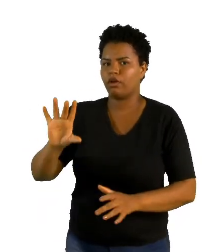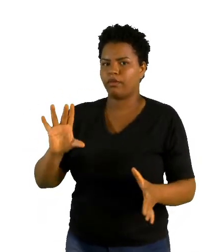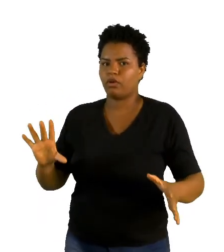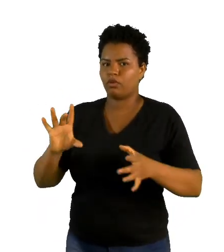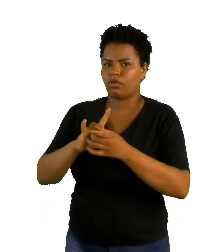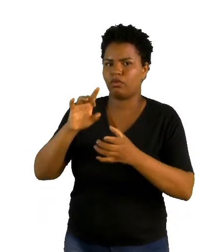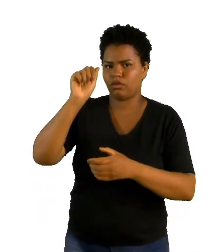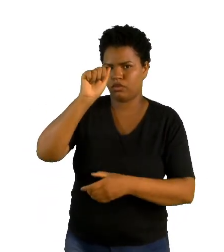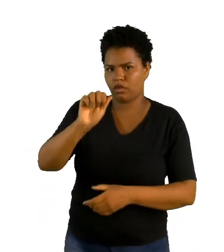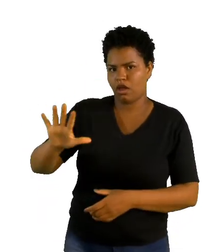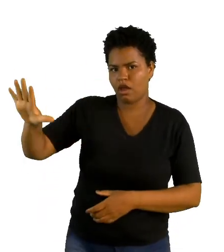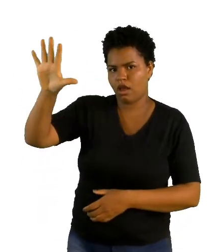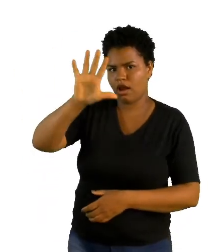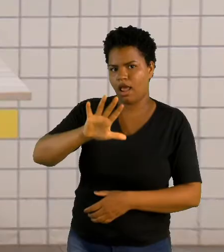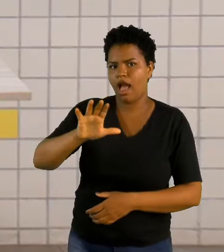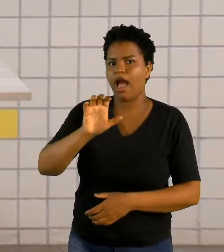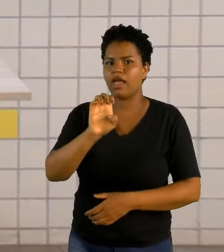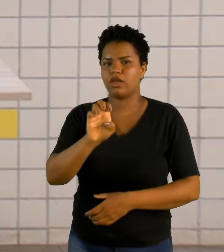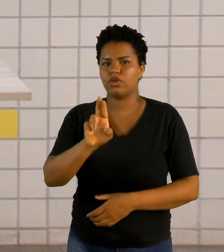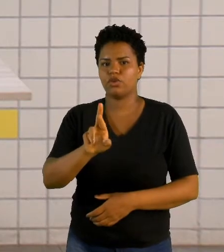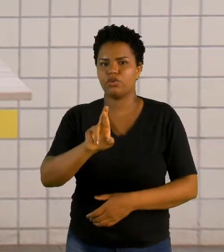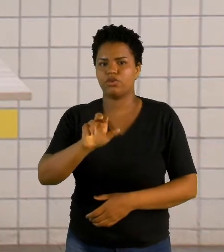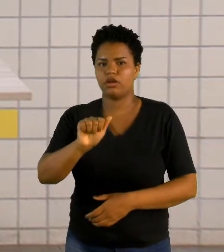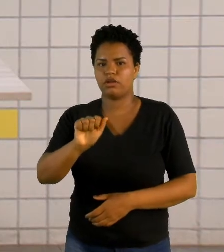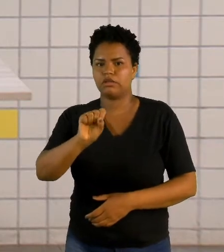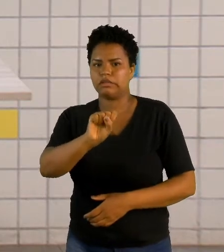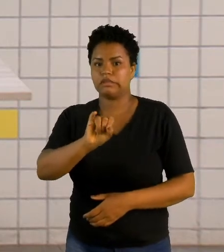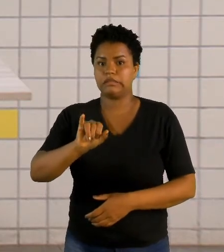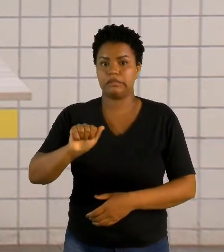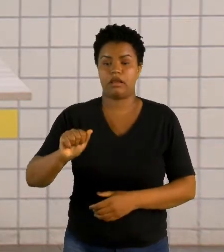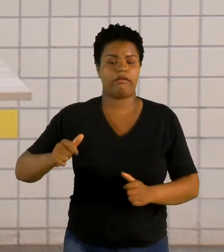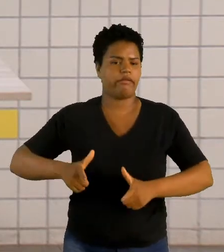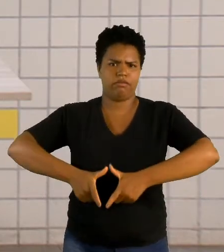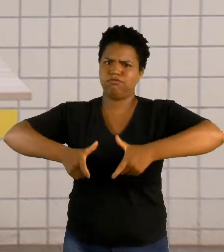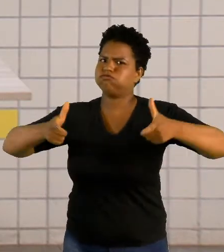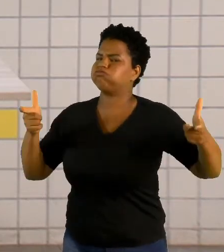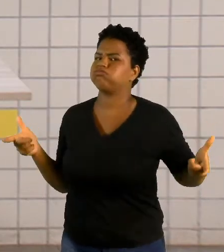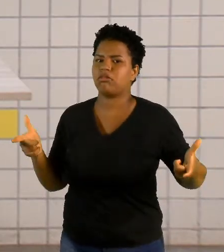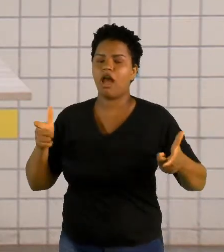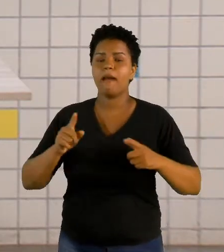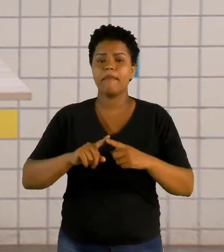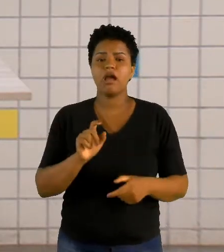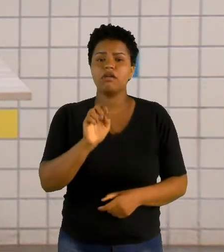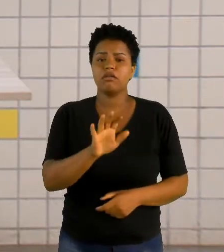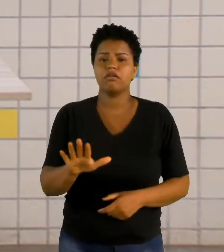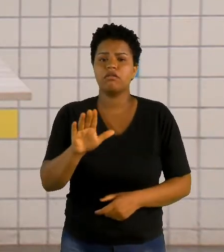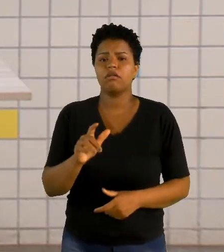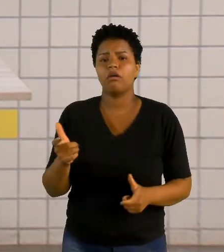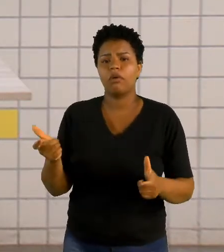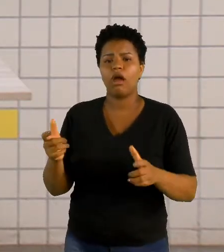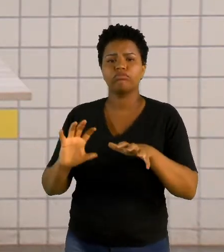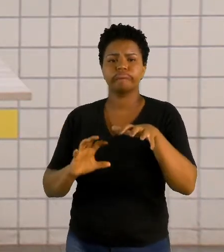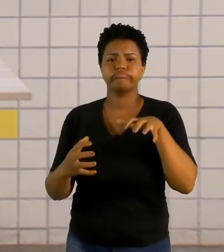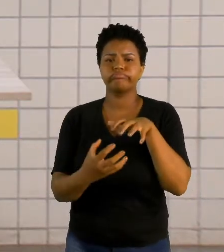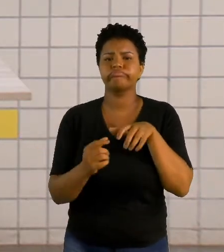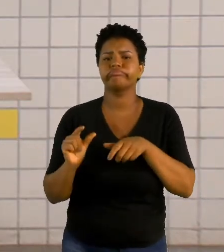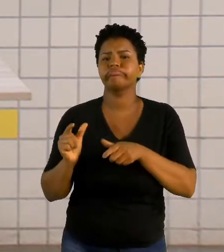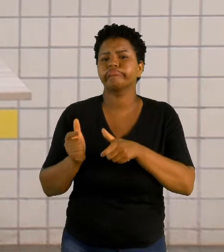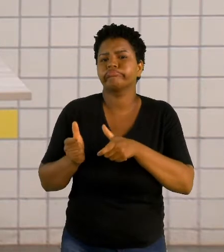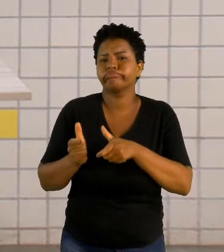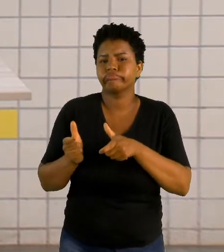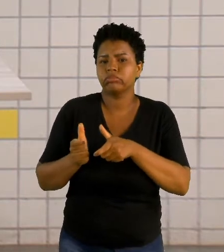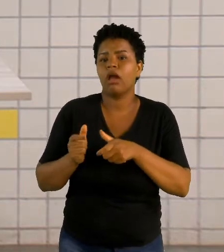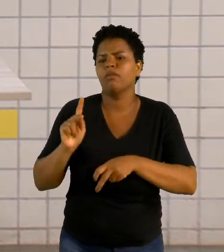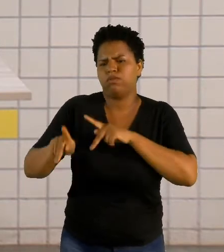torna a Eurásia. Então, Eurásia é gigante, mas a Europa, ela é um continente pequeno. Por mais que seja muito